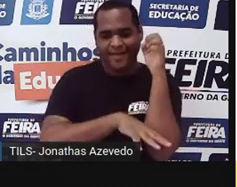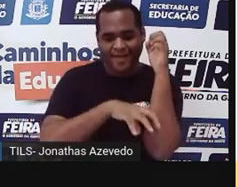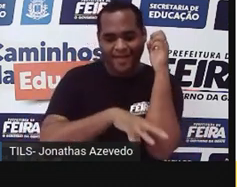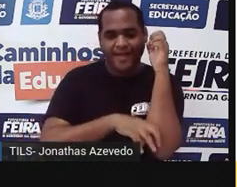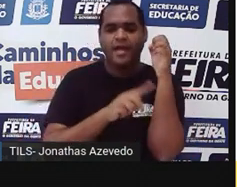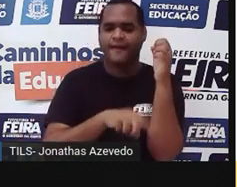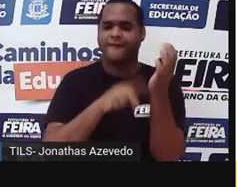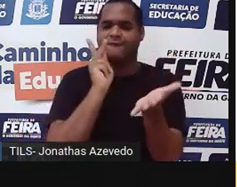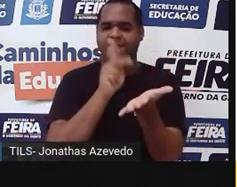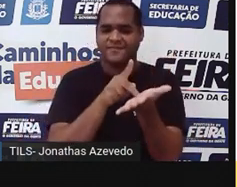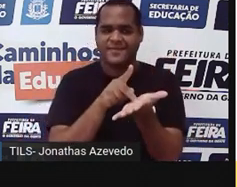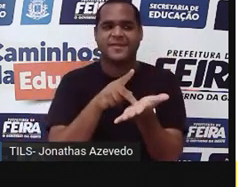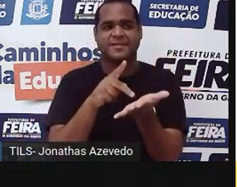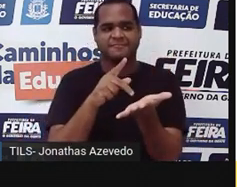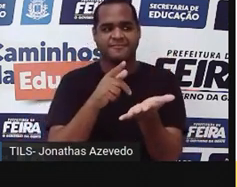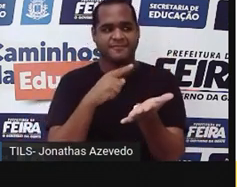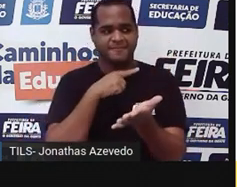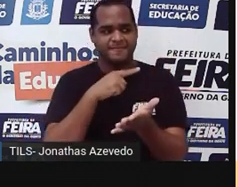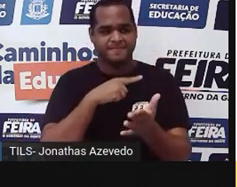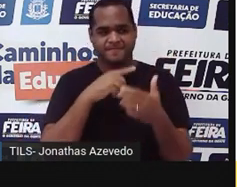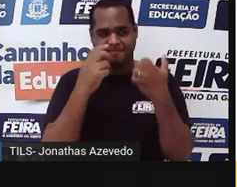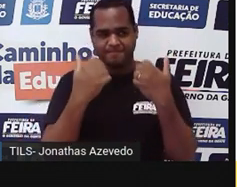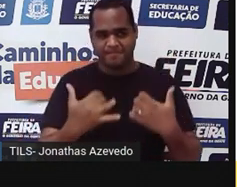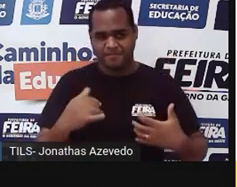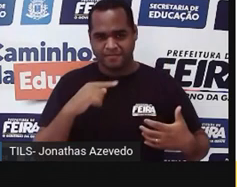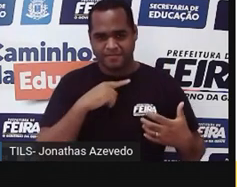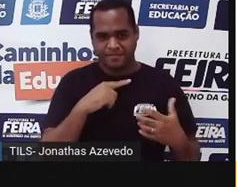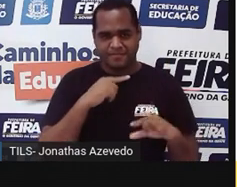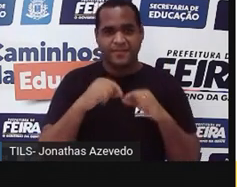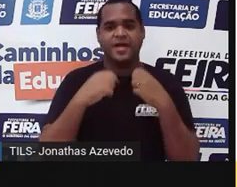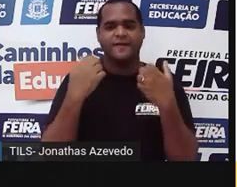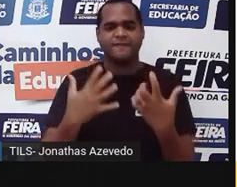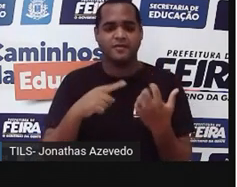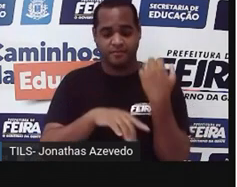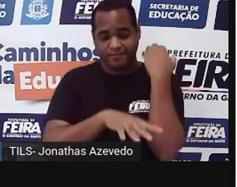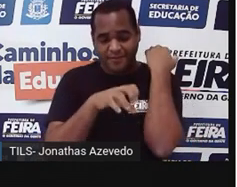verdadeiros. Não é que nem as briófitas que tem risóide, cauloide e filóide.